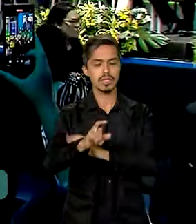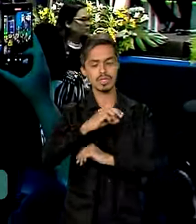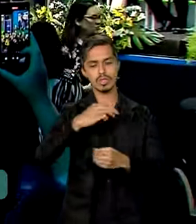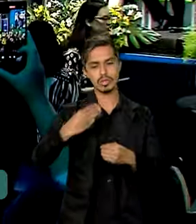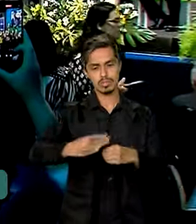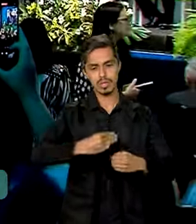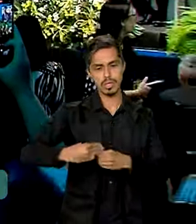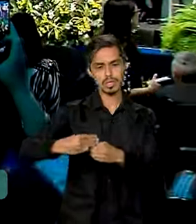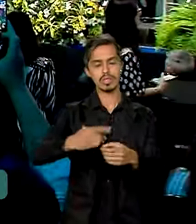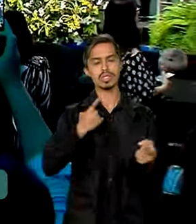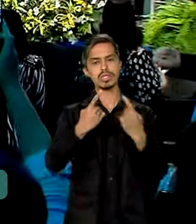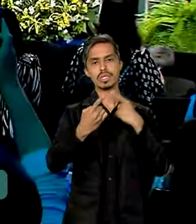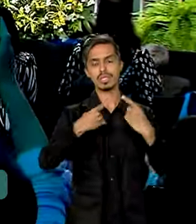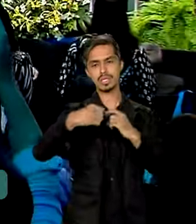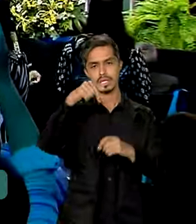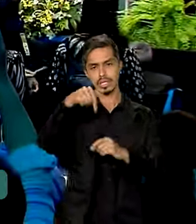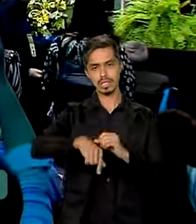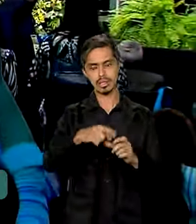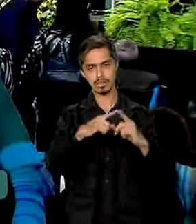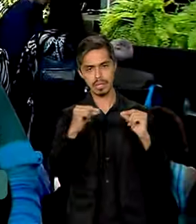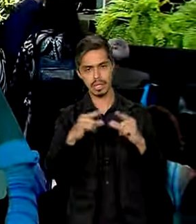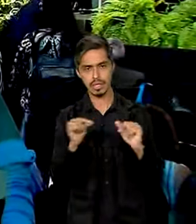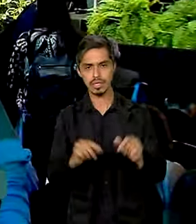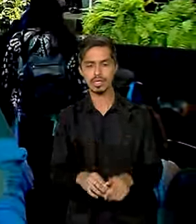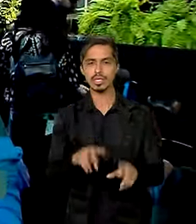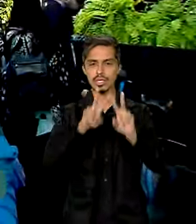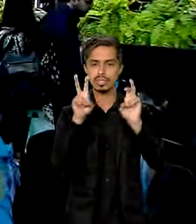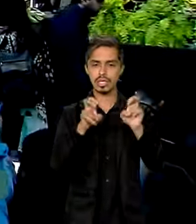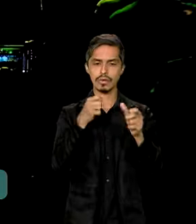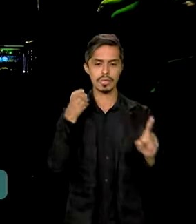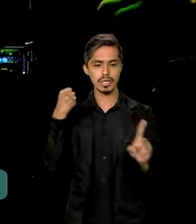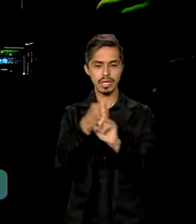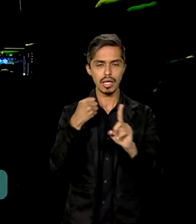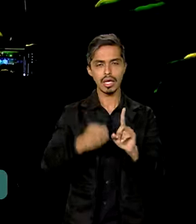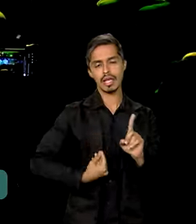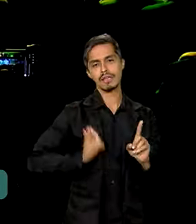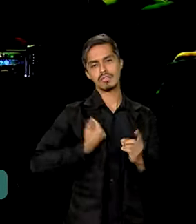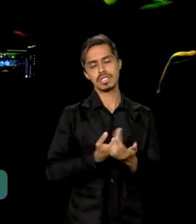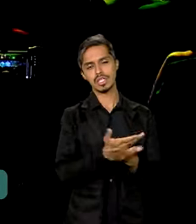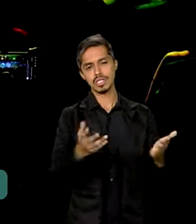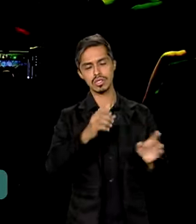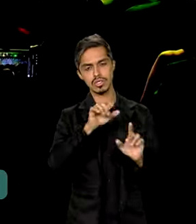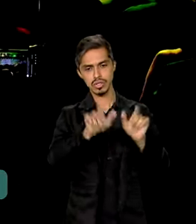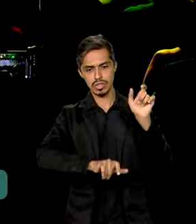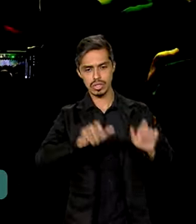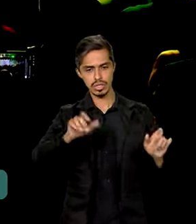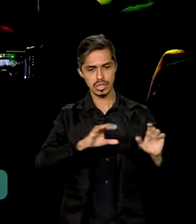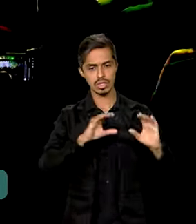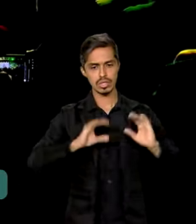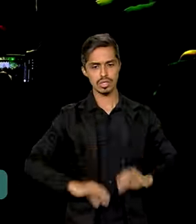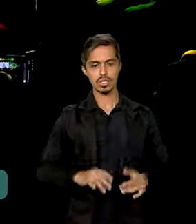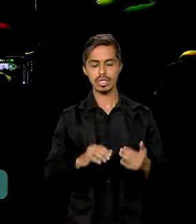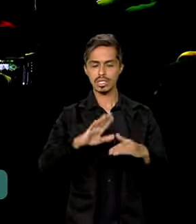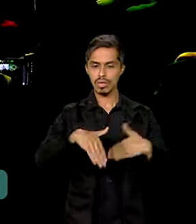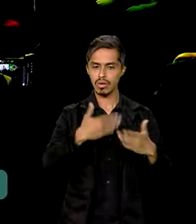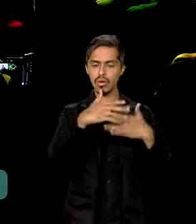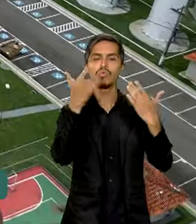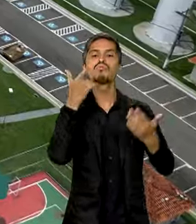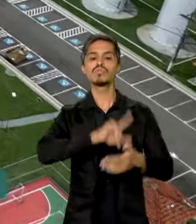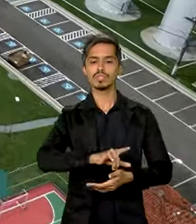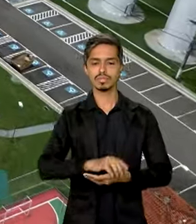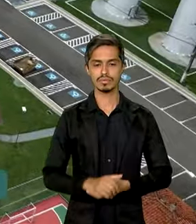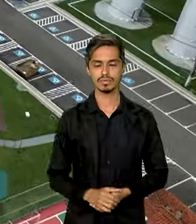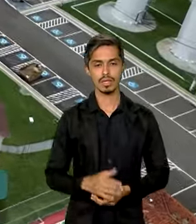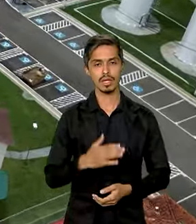discutiram em Brasília temas que impactam diretamente a vida do cidadão. E avanços foram obtidos.